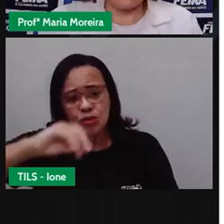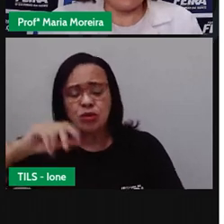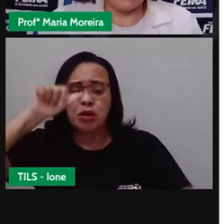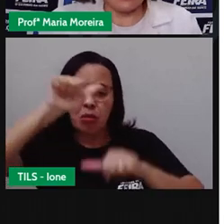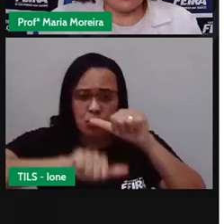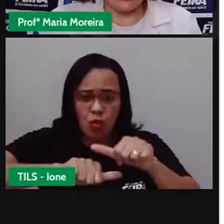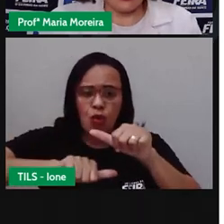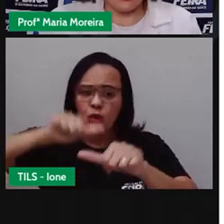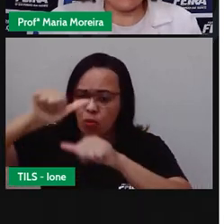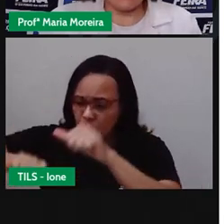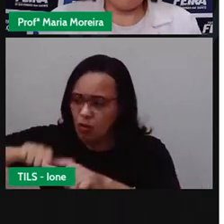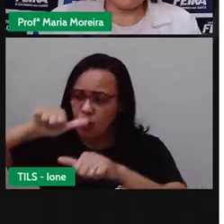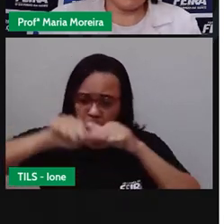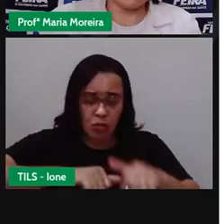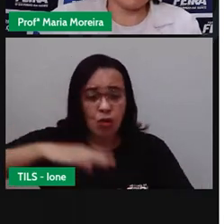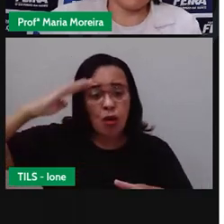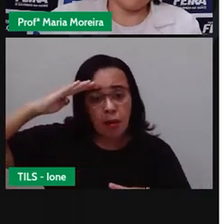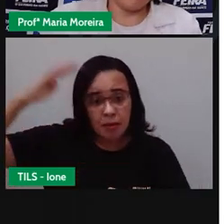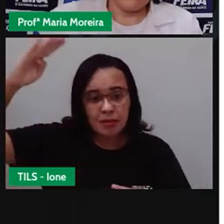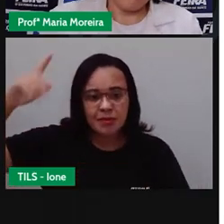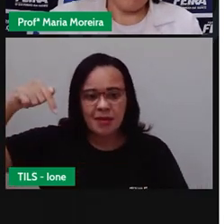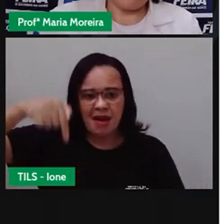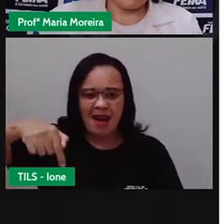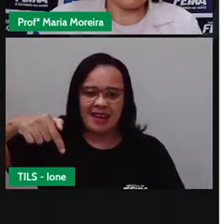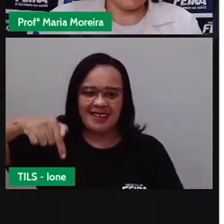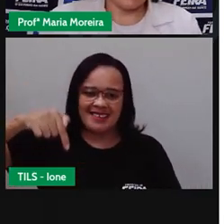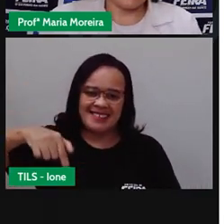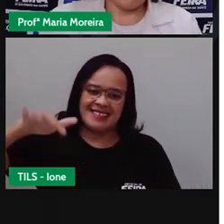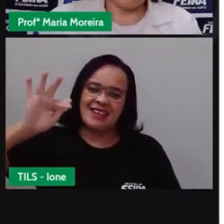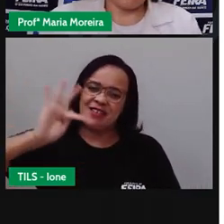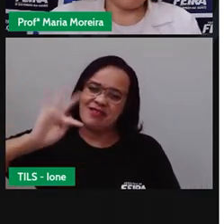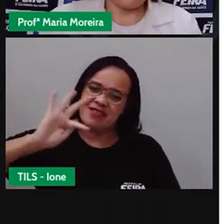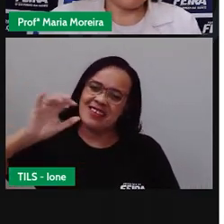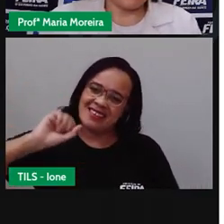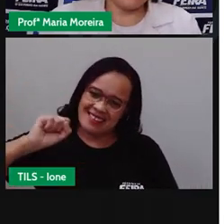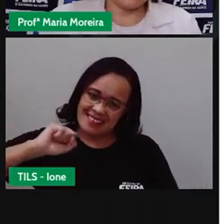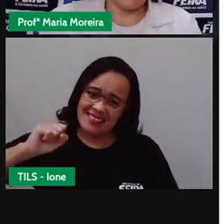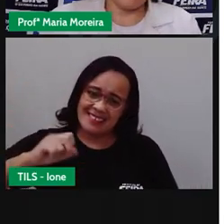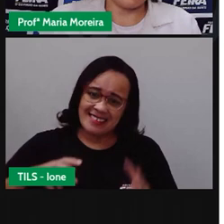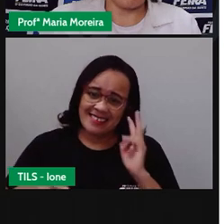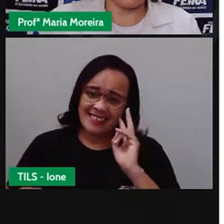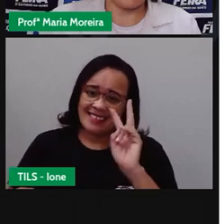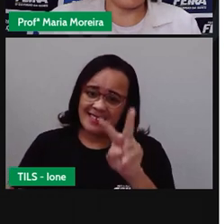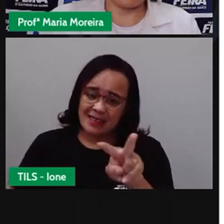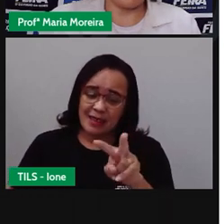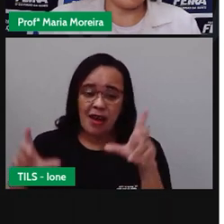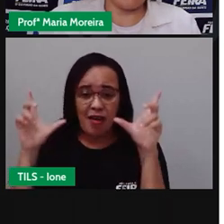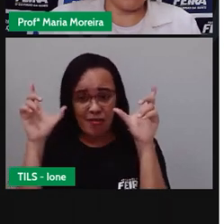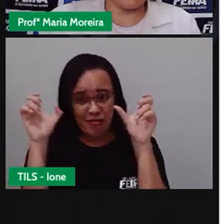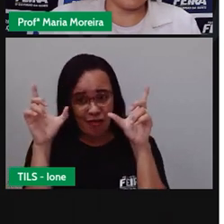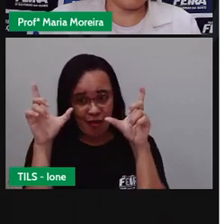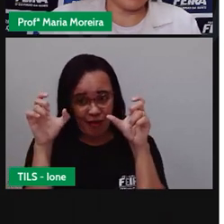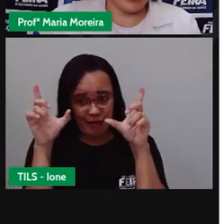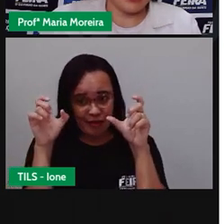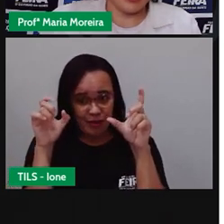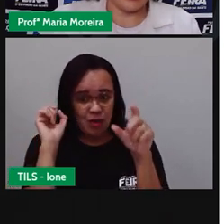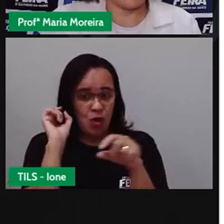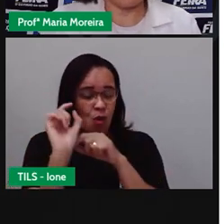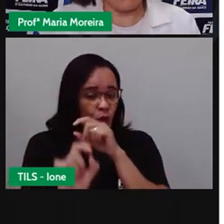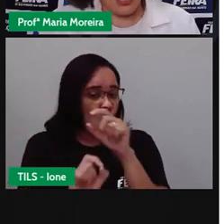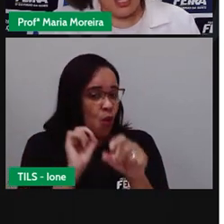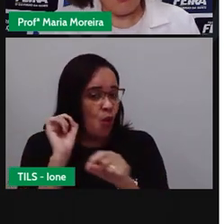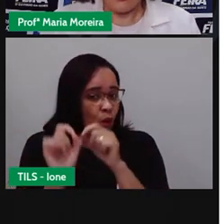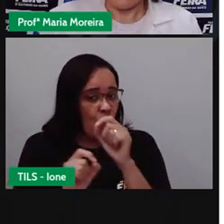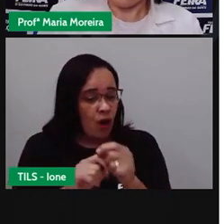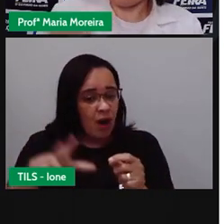Feira de Santana. E aí, temos, olha só, uma imagem na lateral da prefeitura. Essa foto é que a gente vê sempre. A Pró sempre traz aqui.